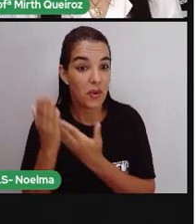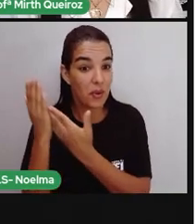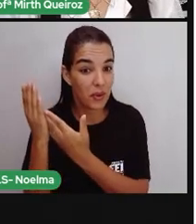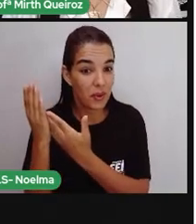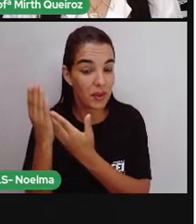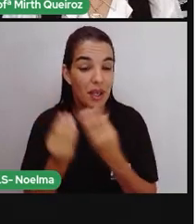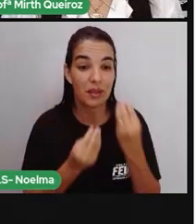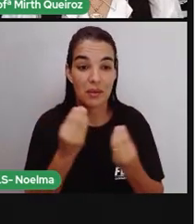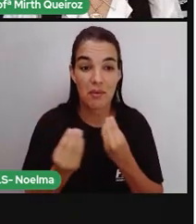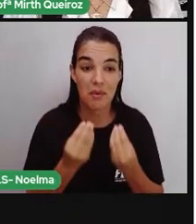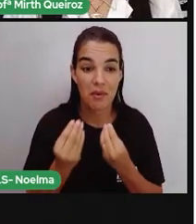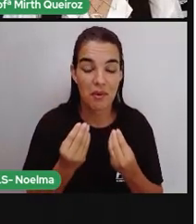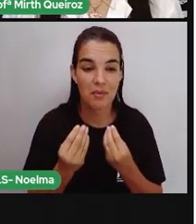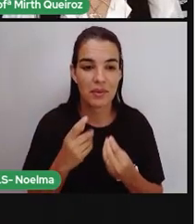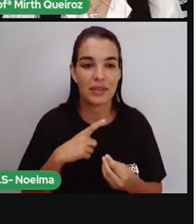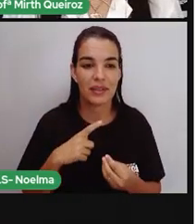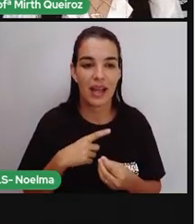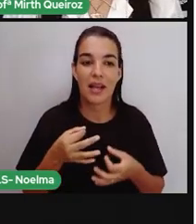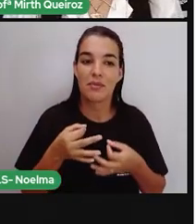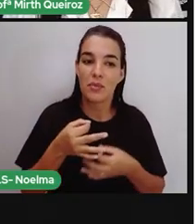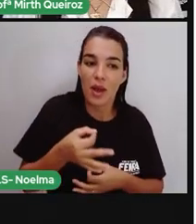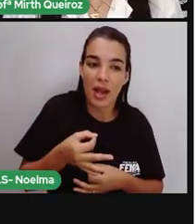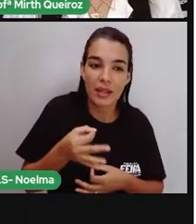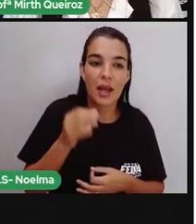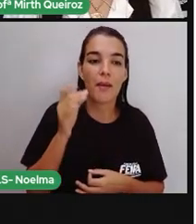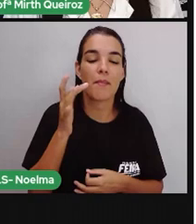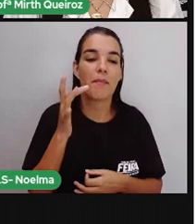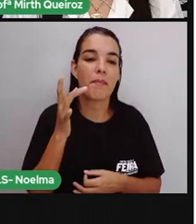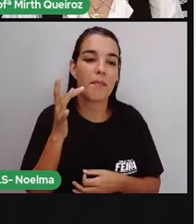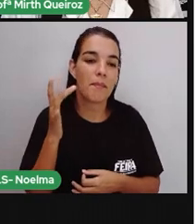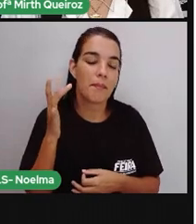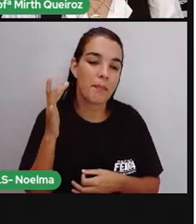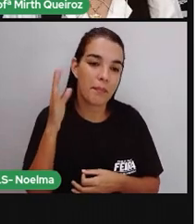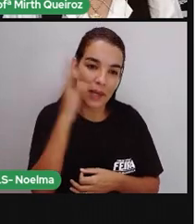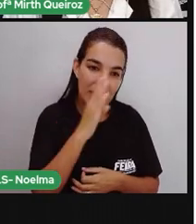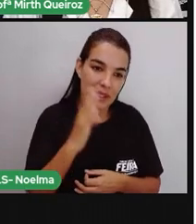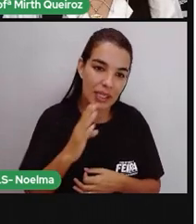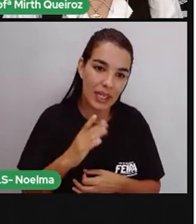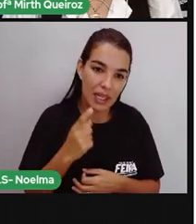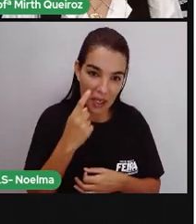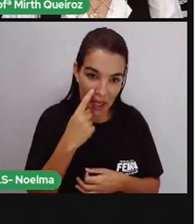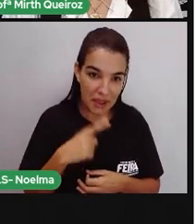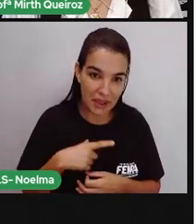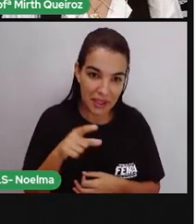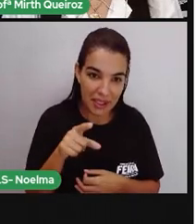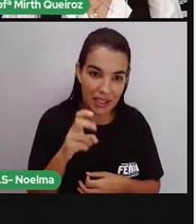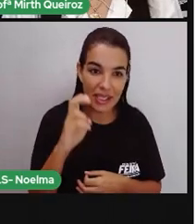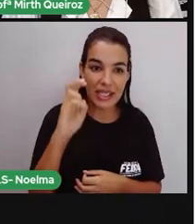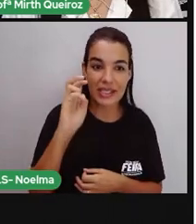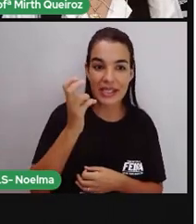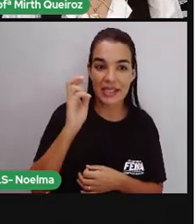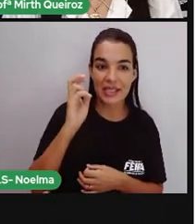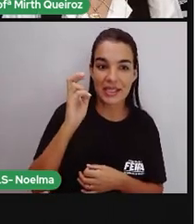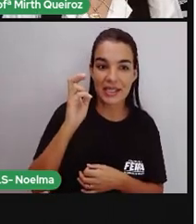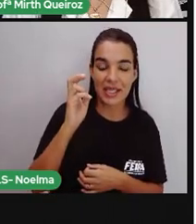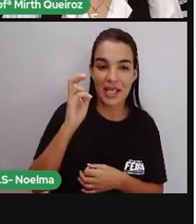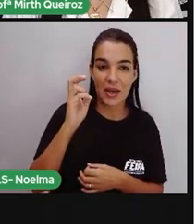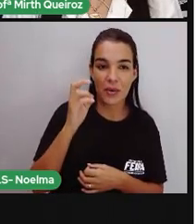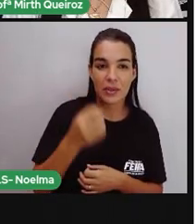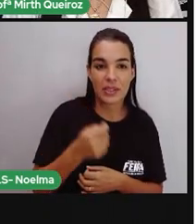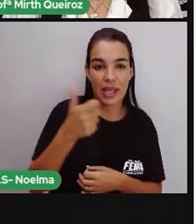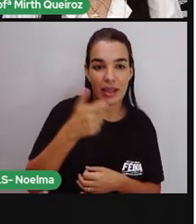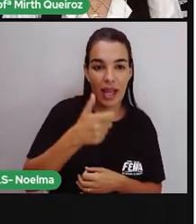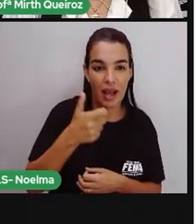monetário, né? Moeda brasileira. Nós temos aí a moeda de 5 centavos, que na escrita ela é simbolizada em 0